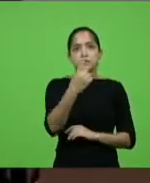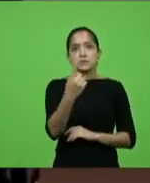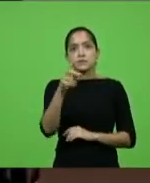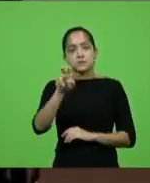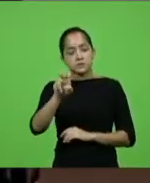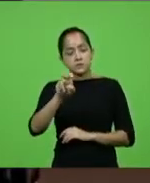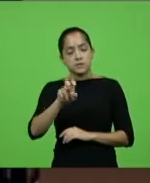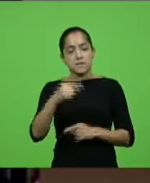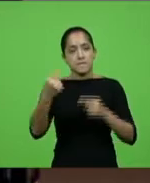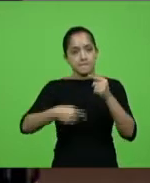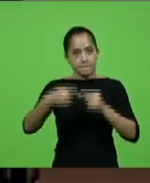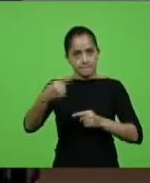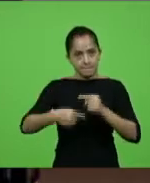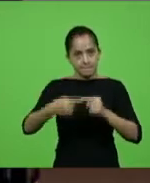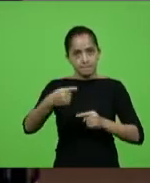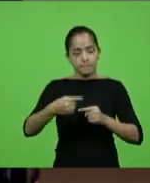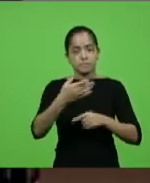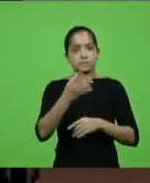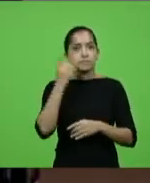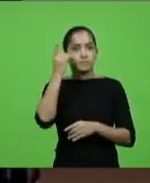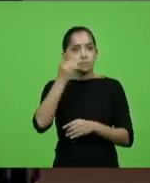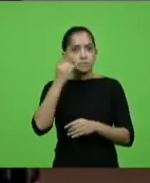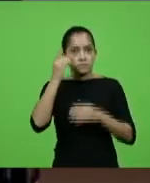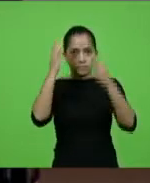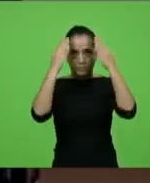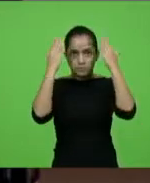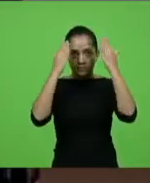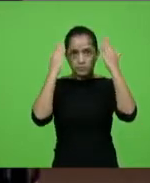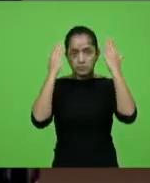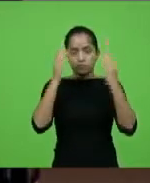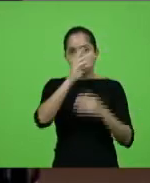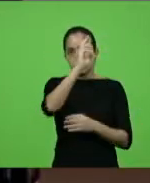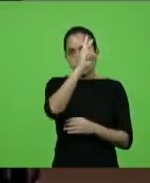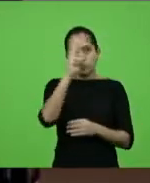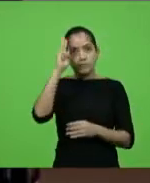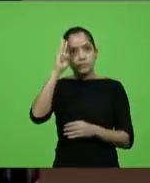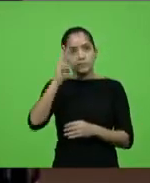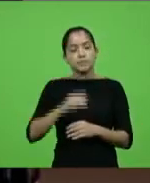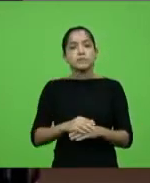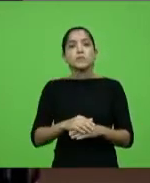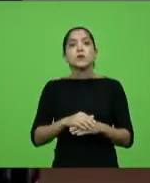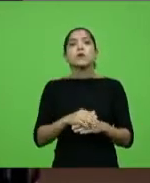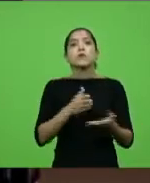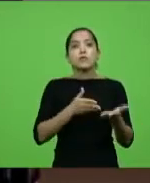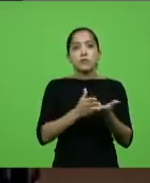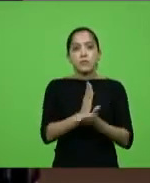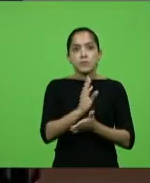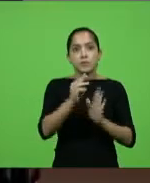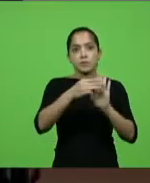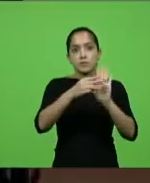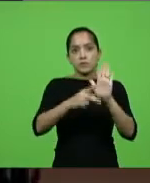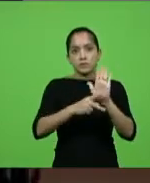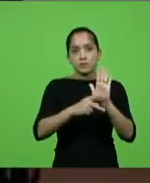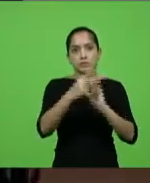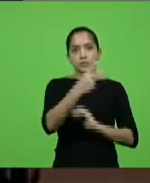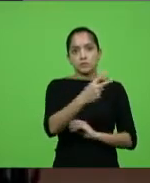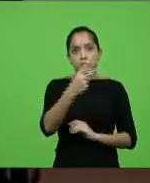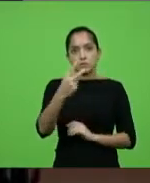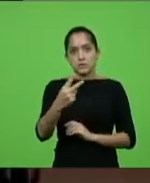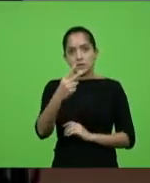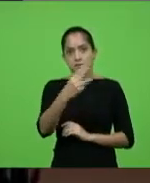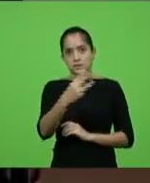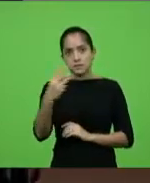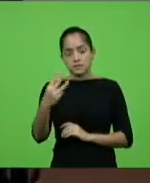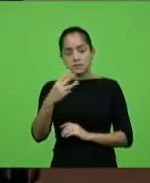Após ser discutido pelos senhores deputados José Milton Schaefer, Vonney Weber, foi aprovada a admissibilidade da medida provisória 233, 20 e